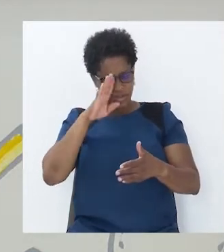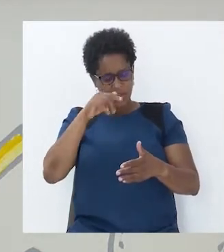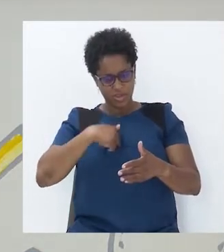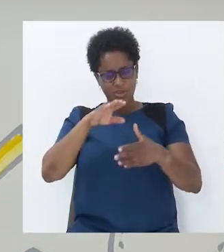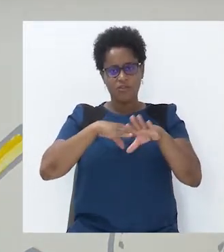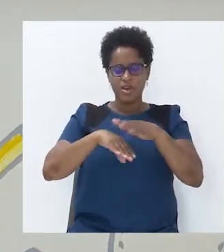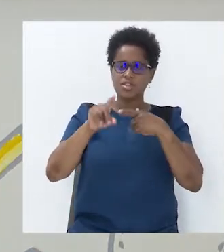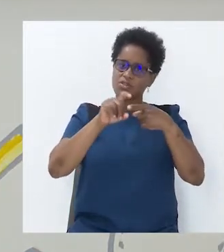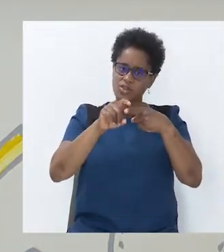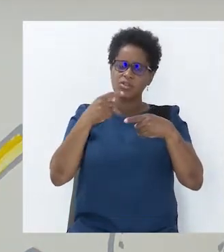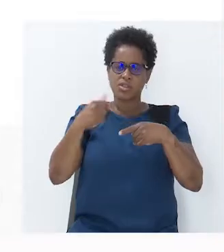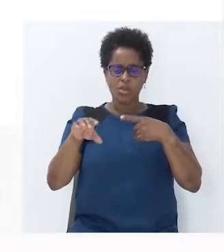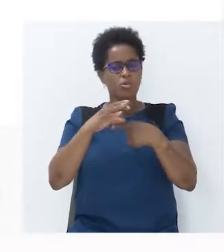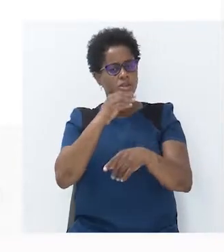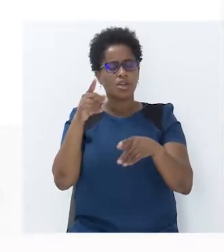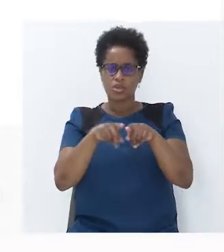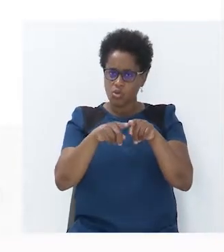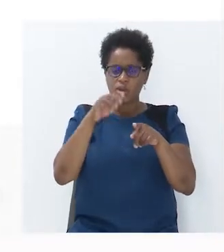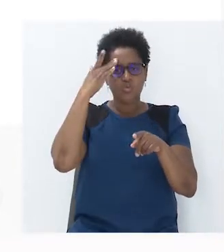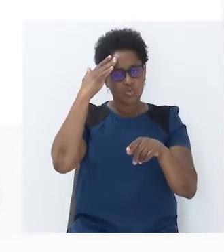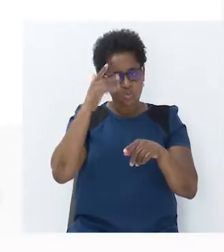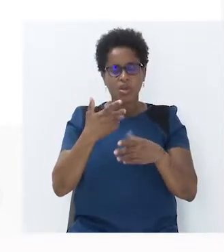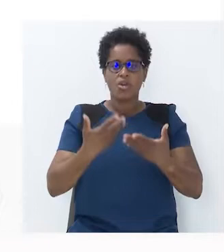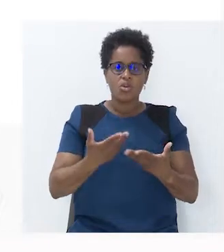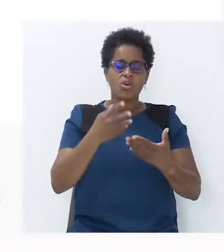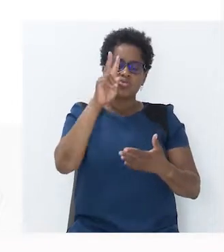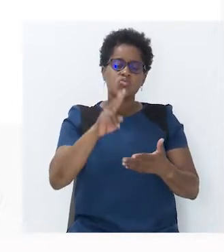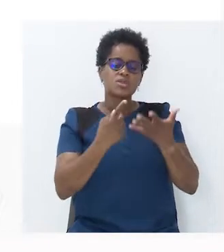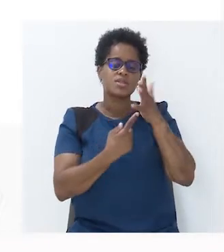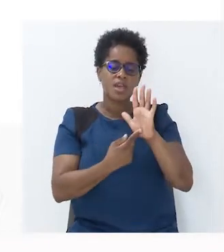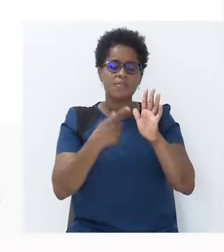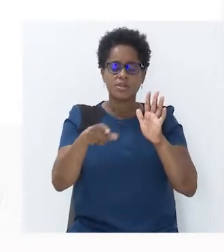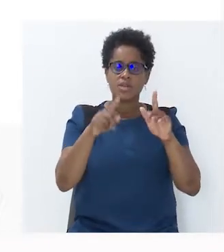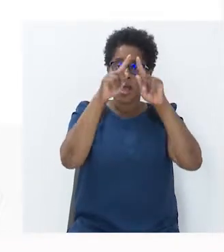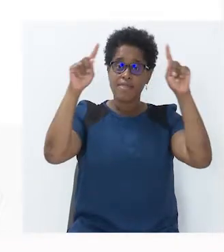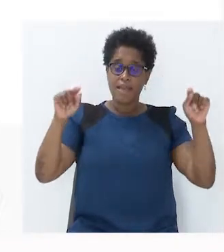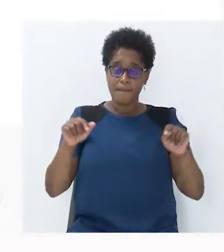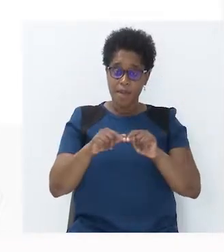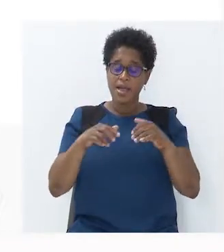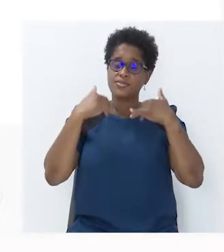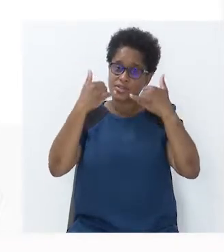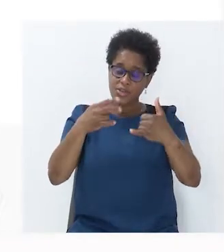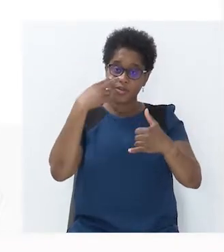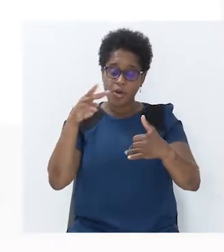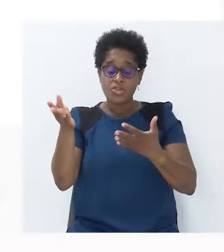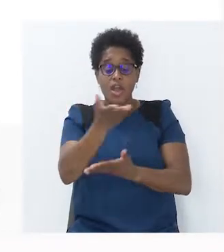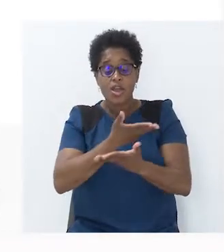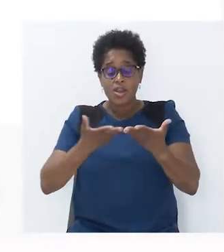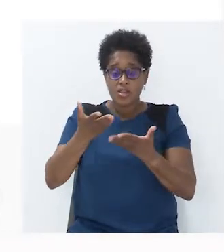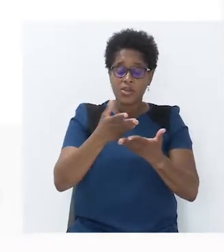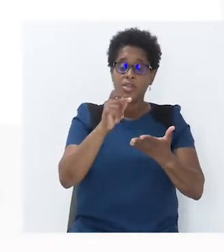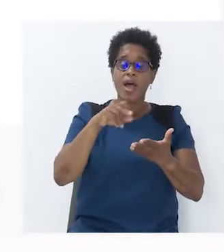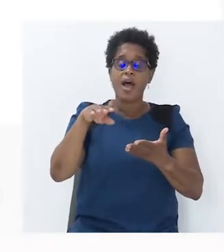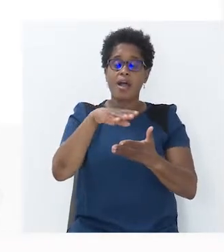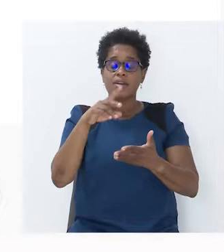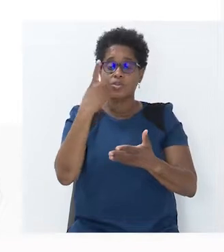certo? Vamos agora ao segundo exemplo, que diz assim. A tabela seguinte mostra a relação entre a área